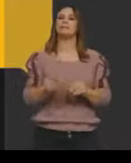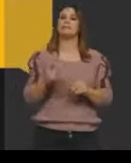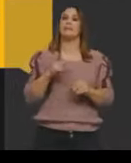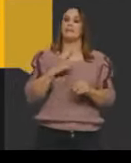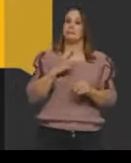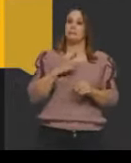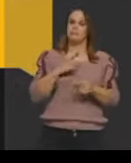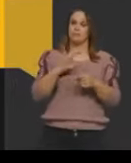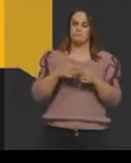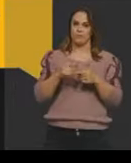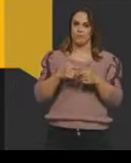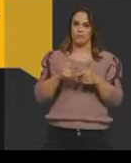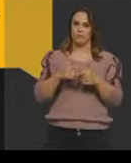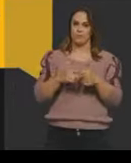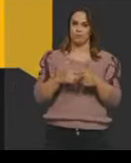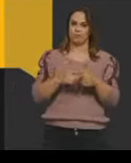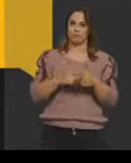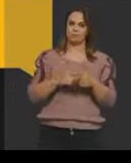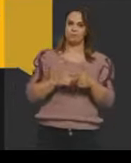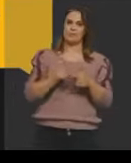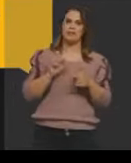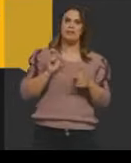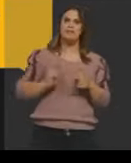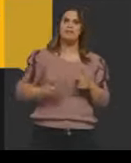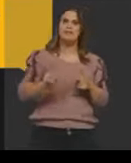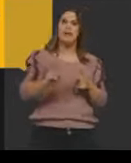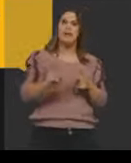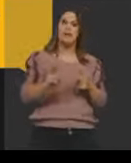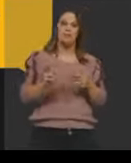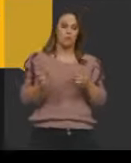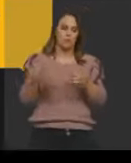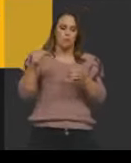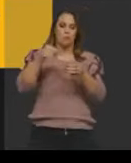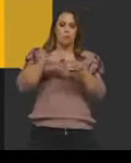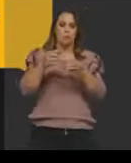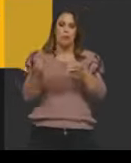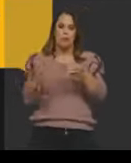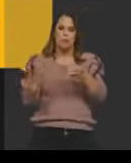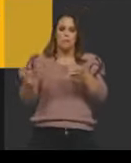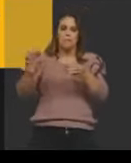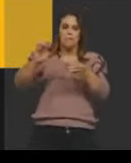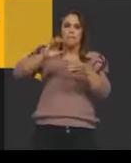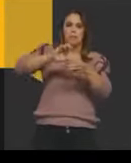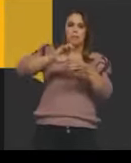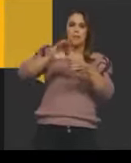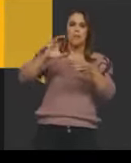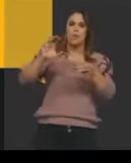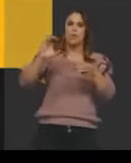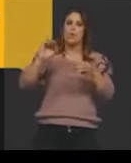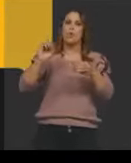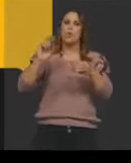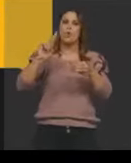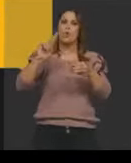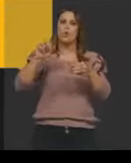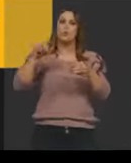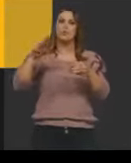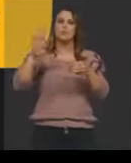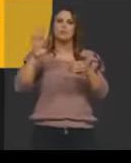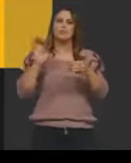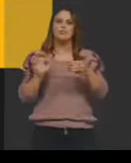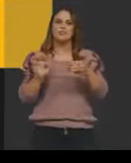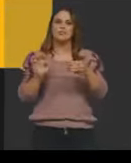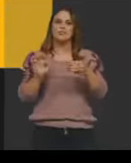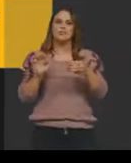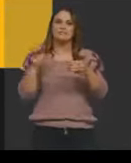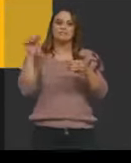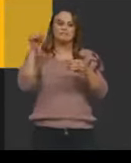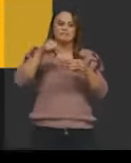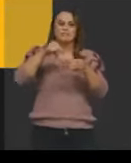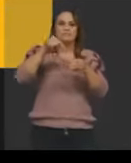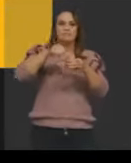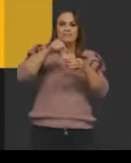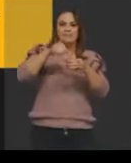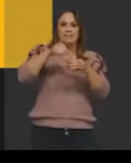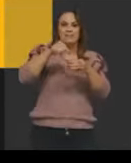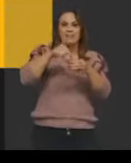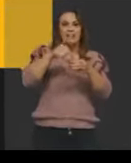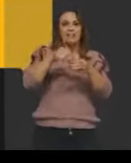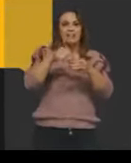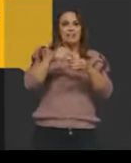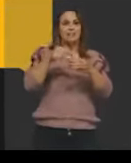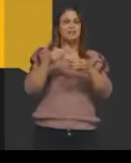corante direto a essa substância, né, direto a essa matriz, esse corante